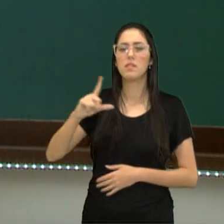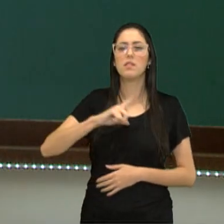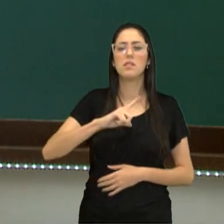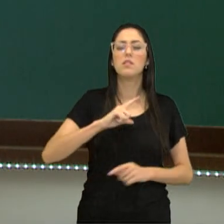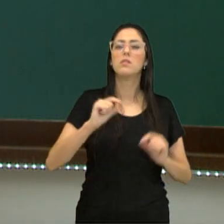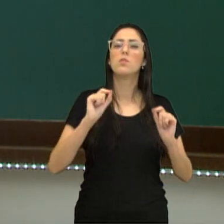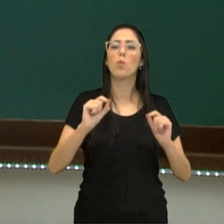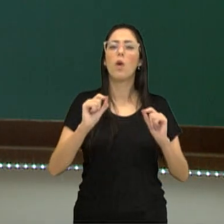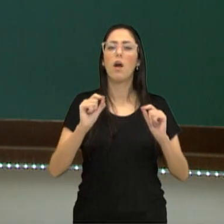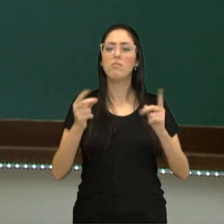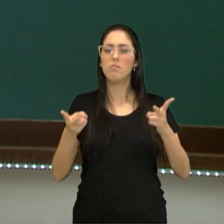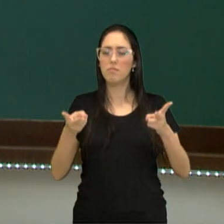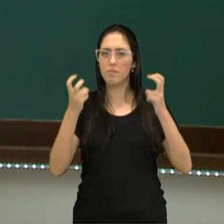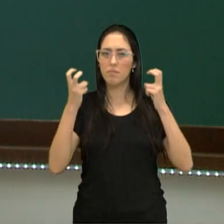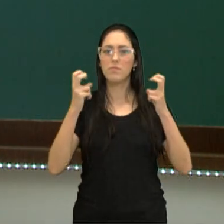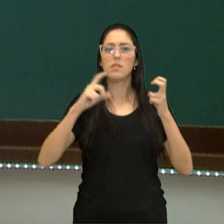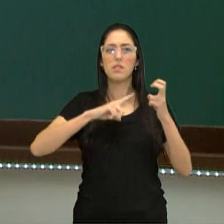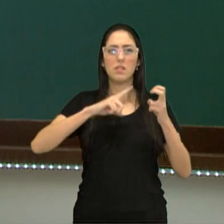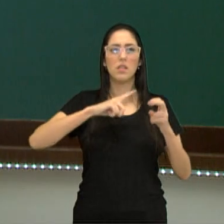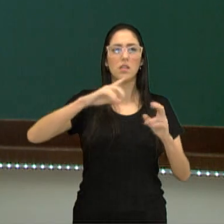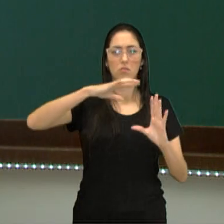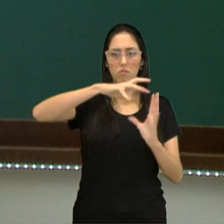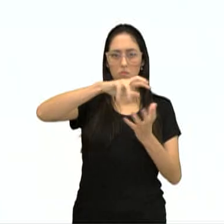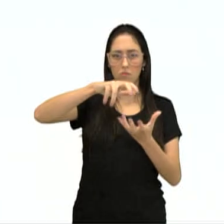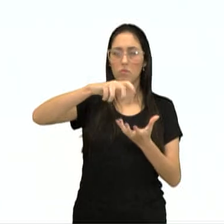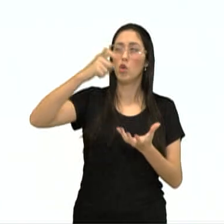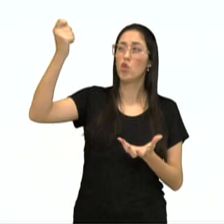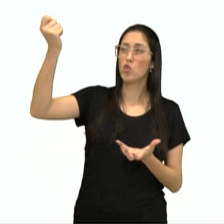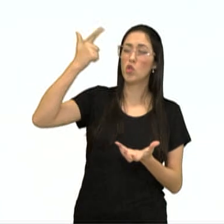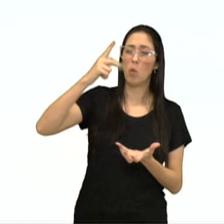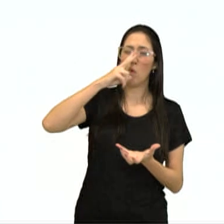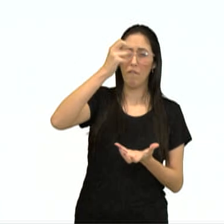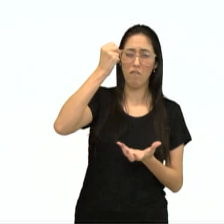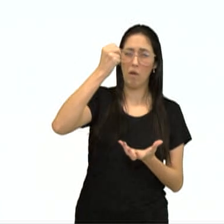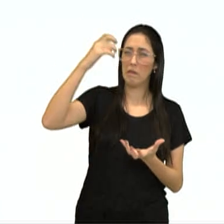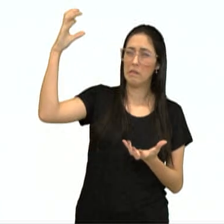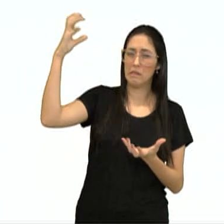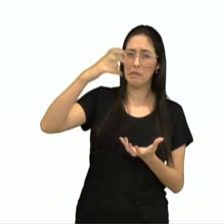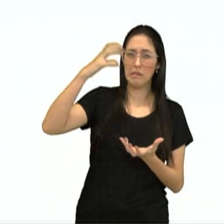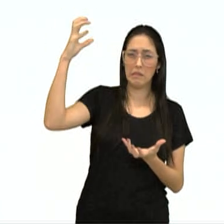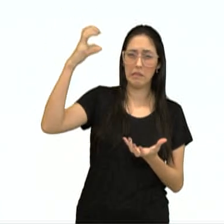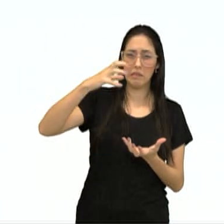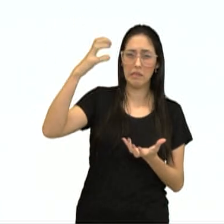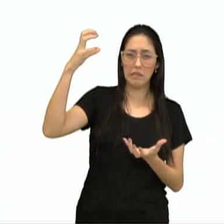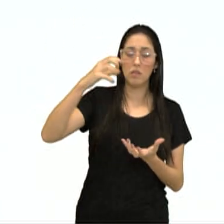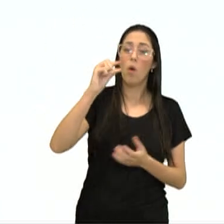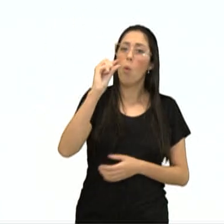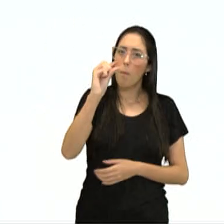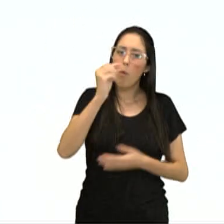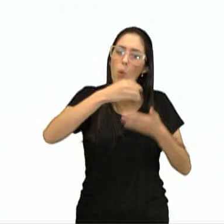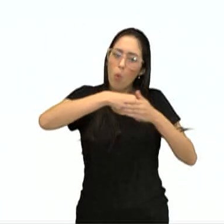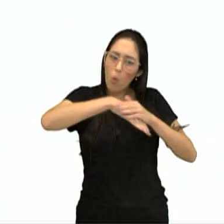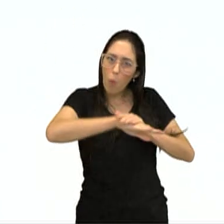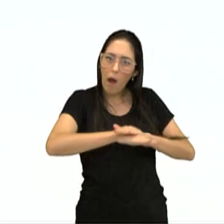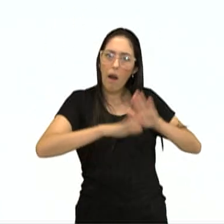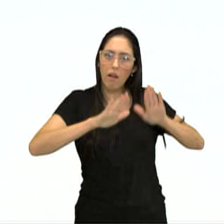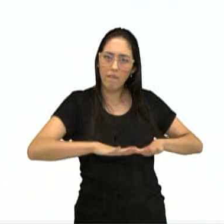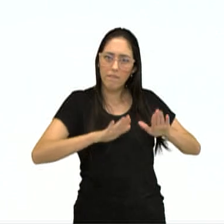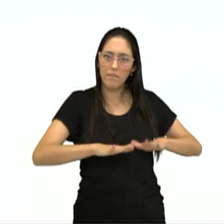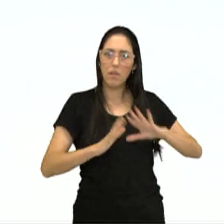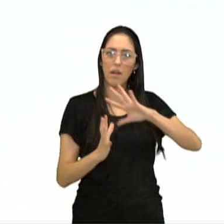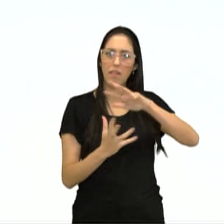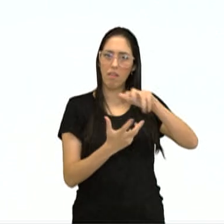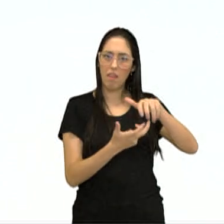é capaz de visualizar a radiação solar, uma pequena parte da radiação solar sendo filtrada pela atmosfera e sendo